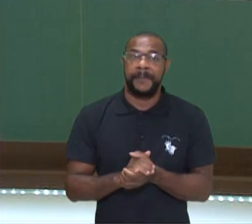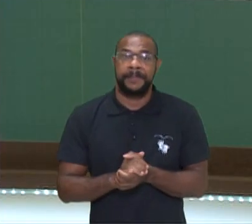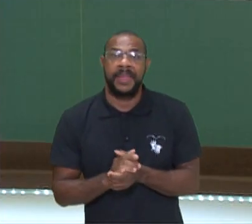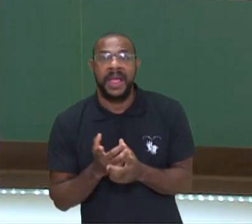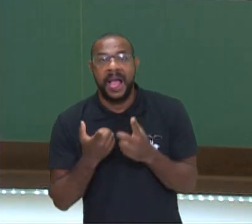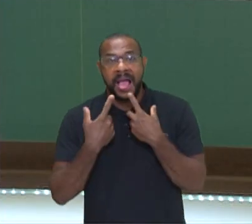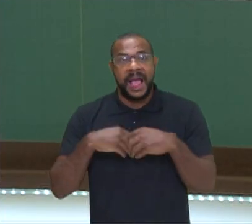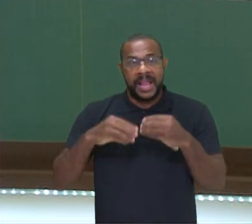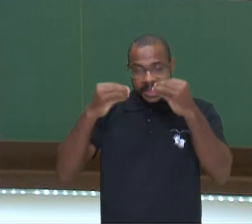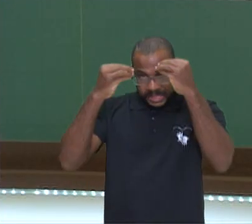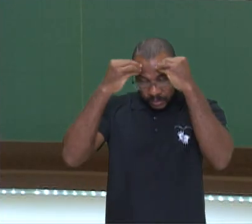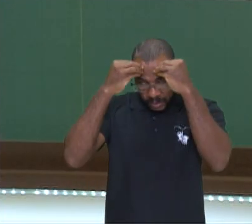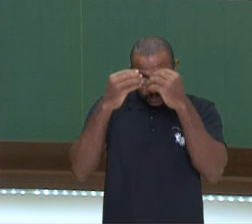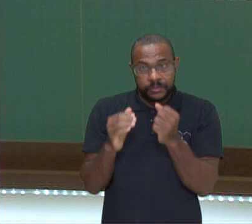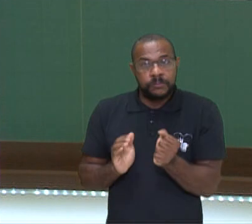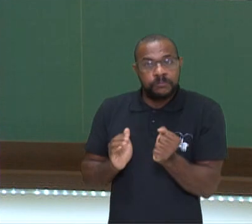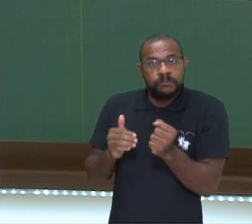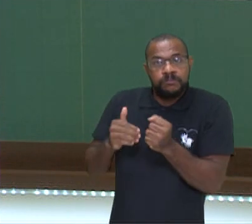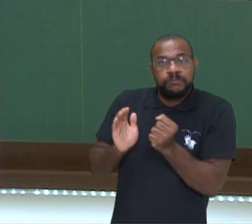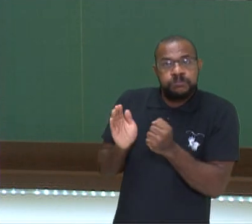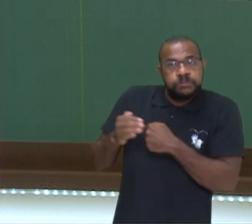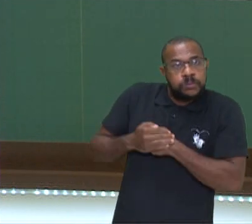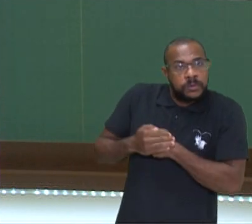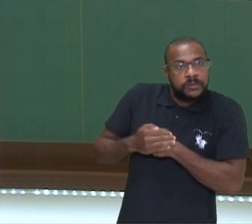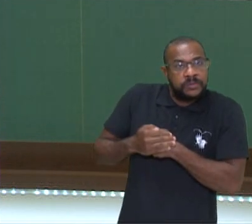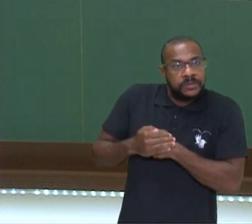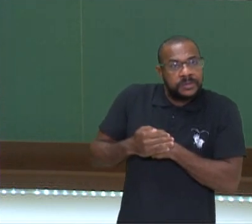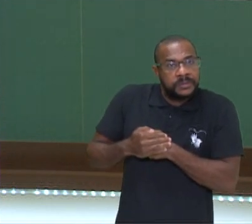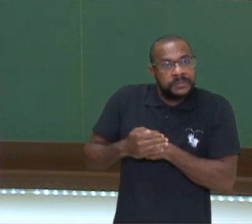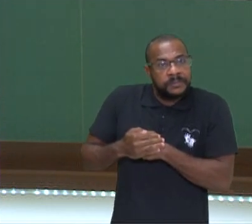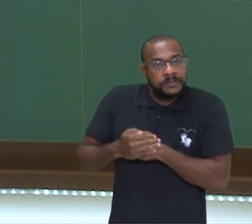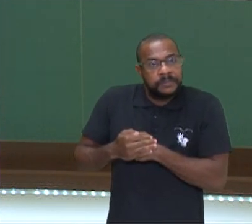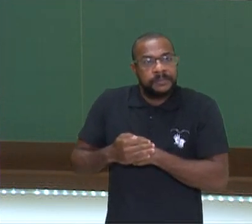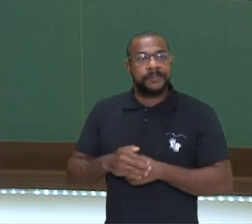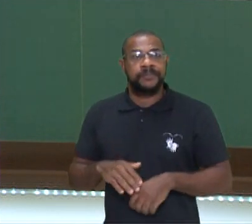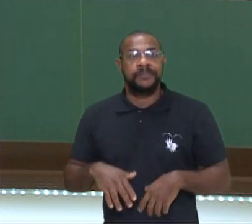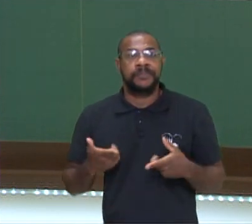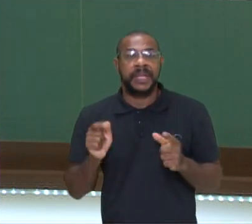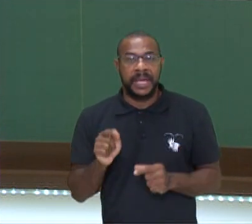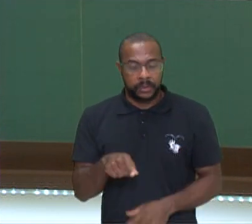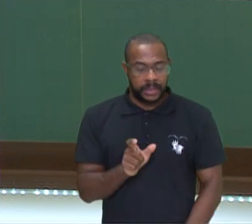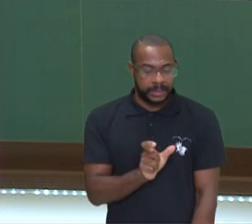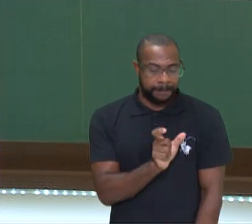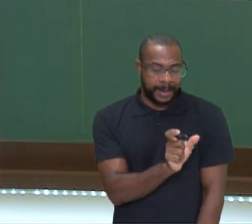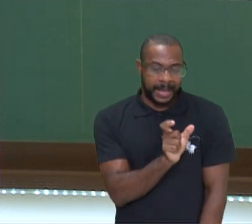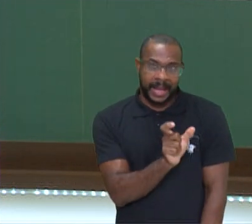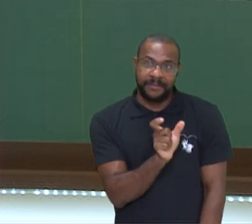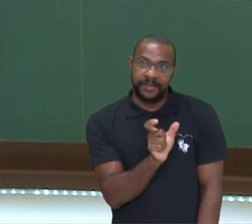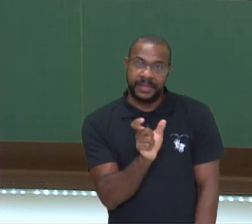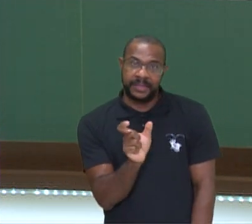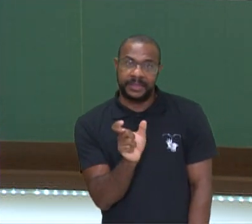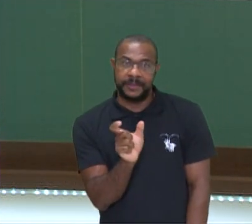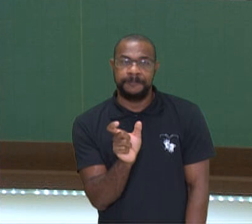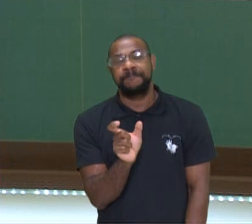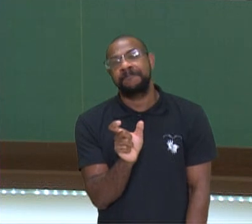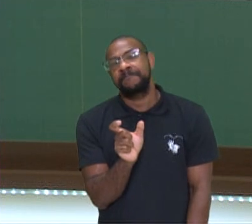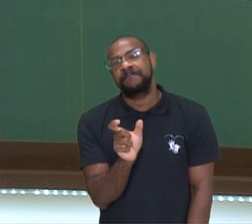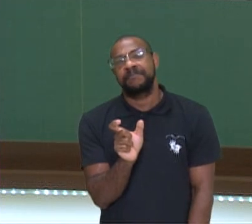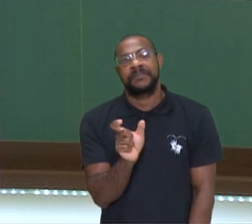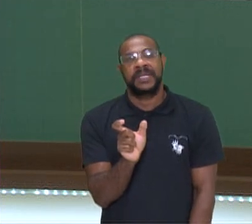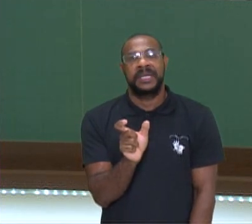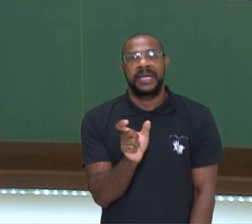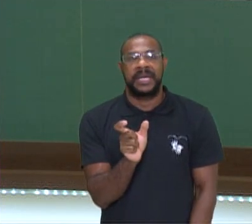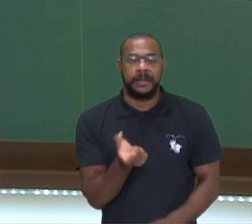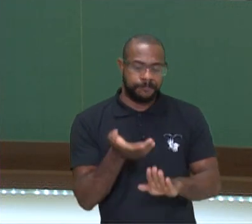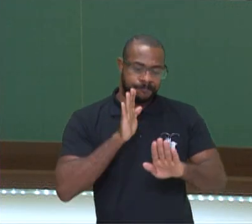refinada e rebuscada. O que é uma linguagem culta? Refinada as palavras bem